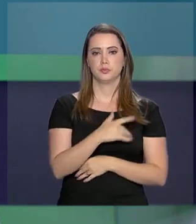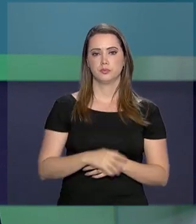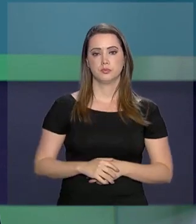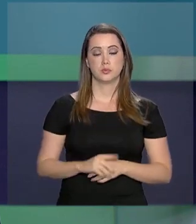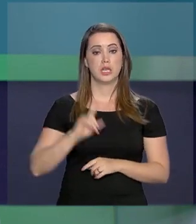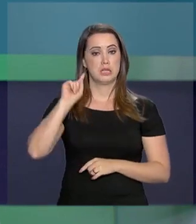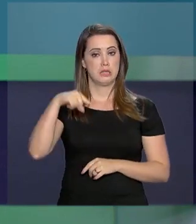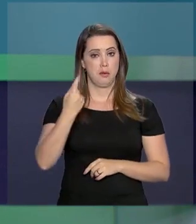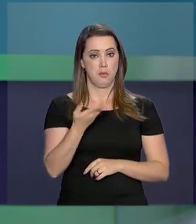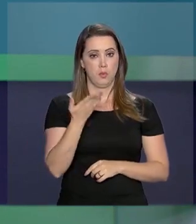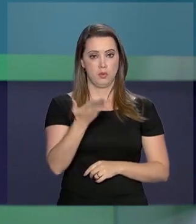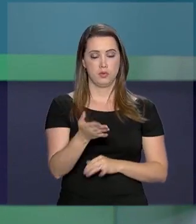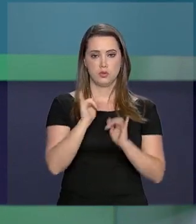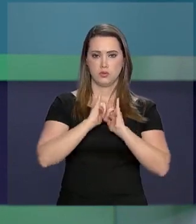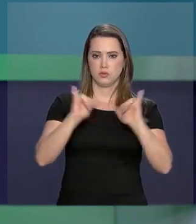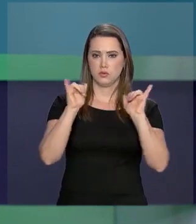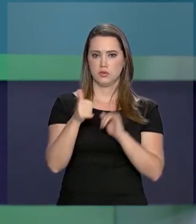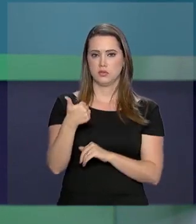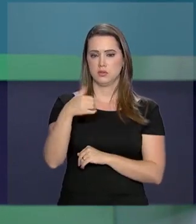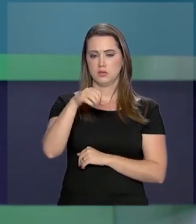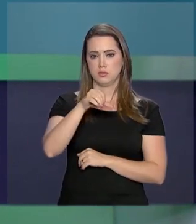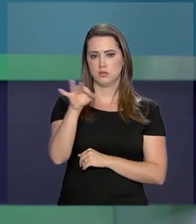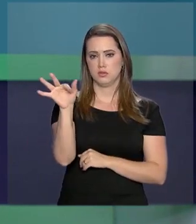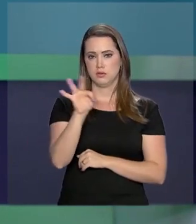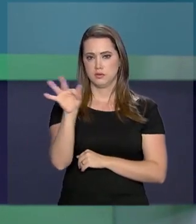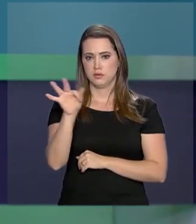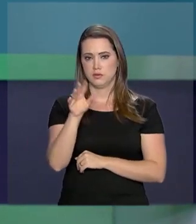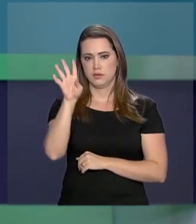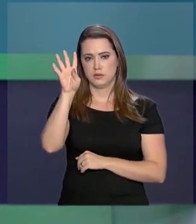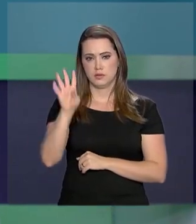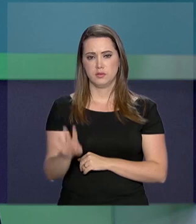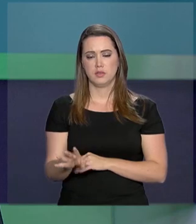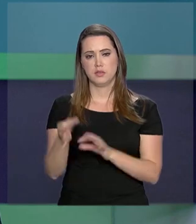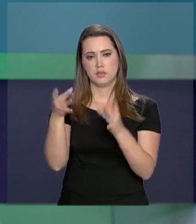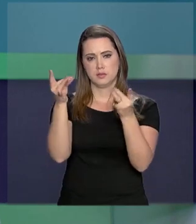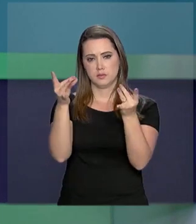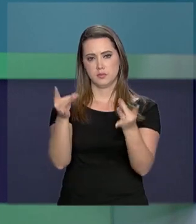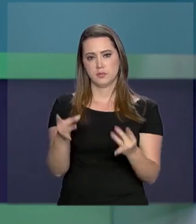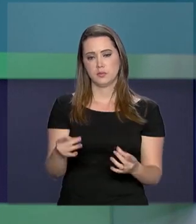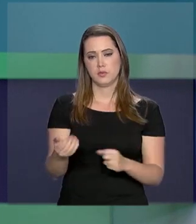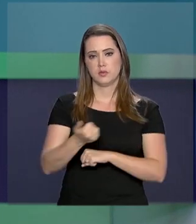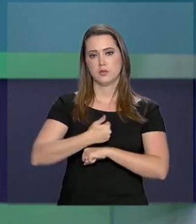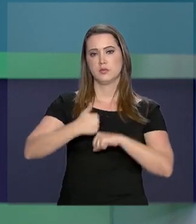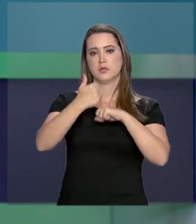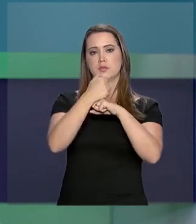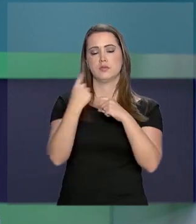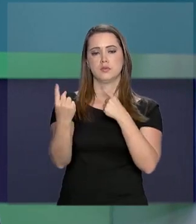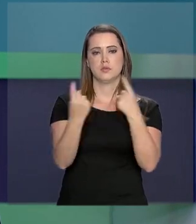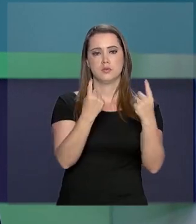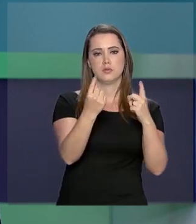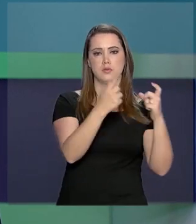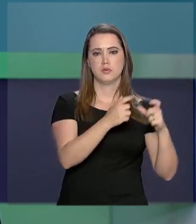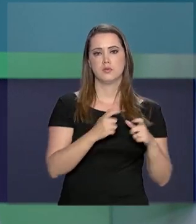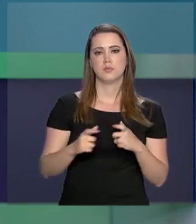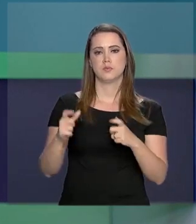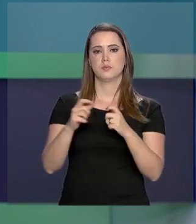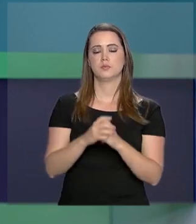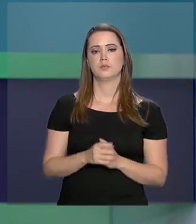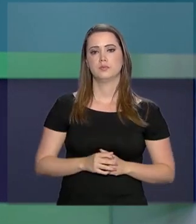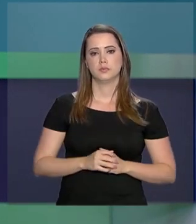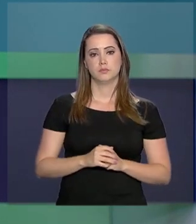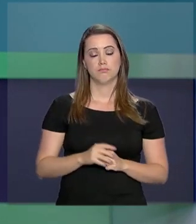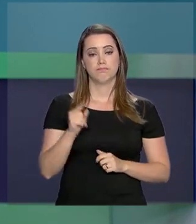Saúde. Após essa etapa, será divulgada em 19 de fevereiro a lista completa dos profissionais em cada